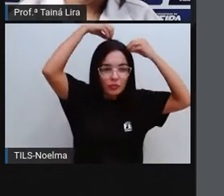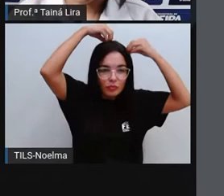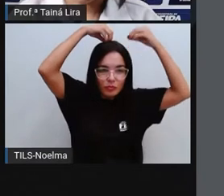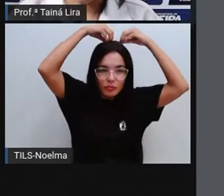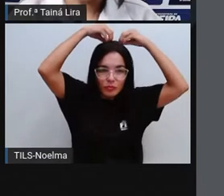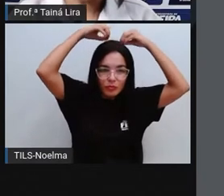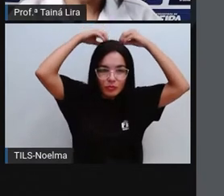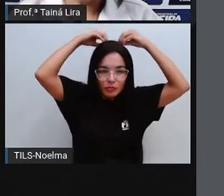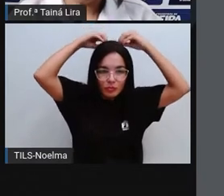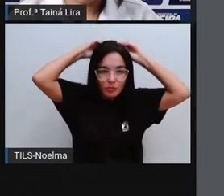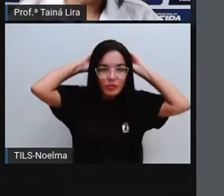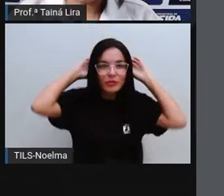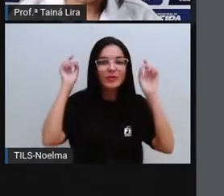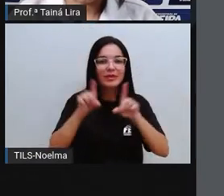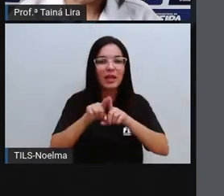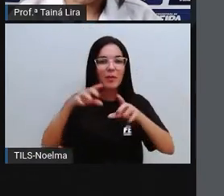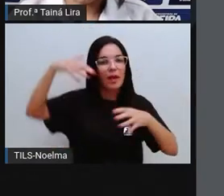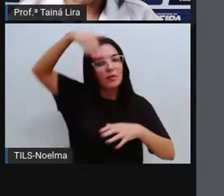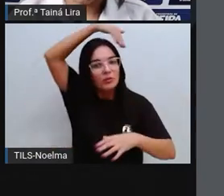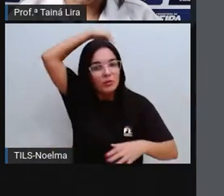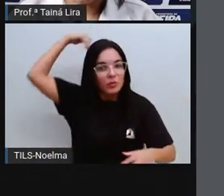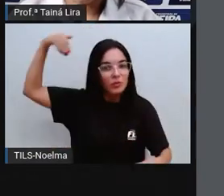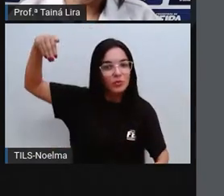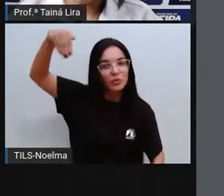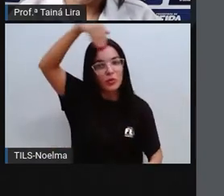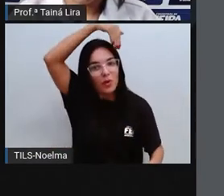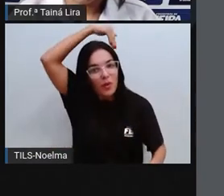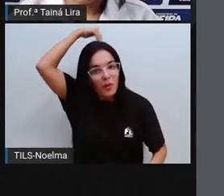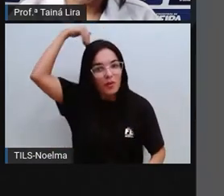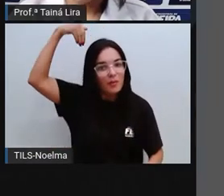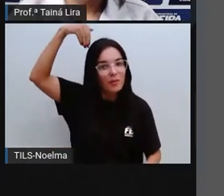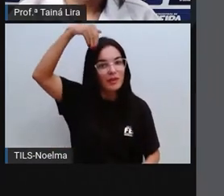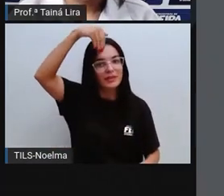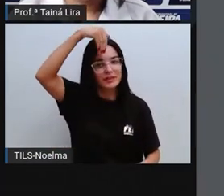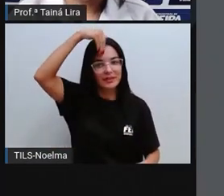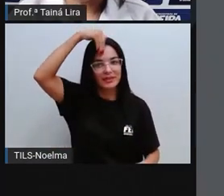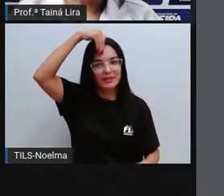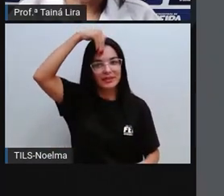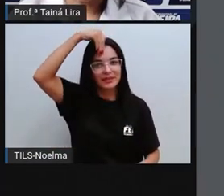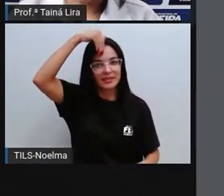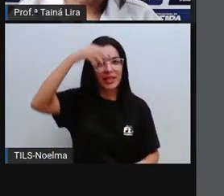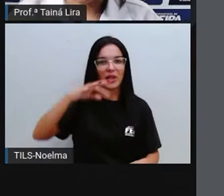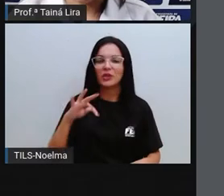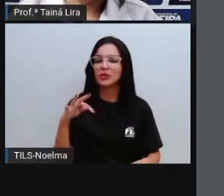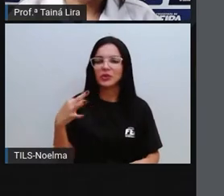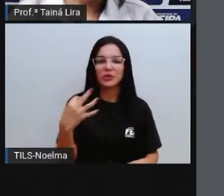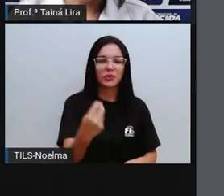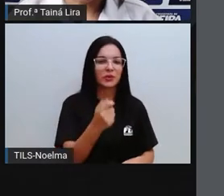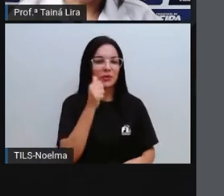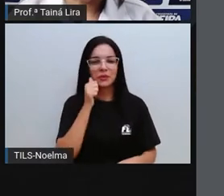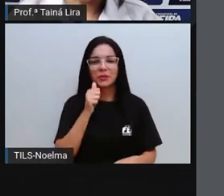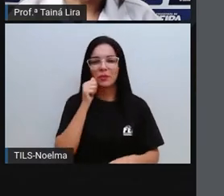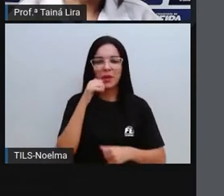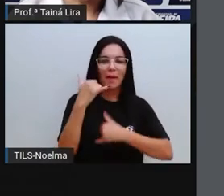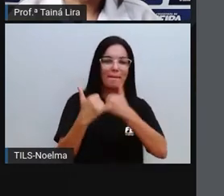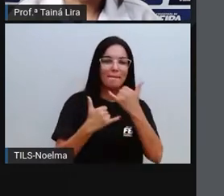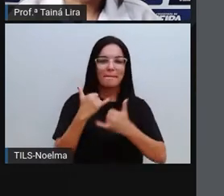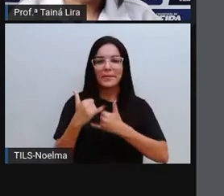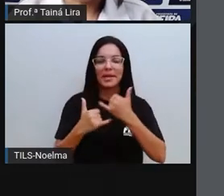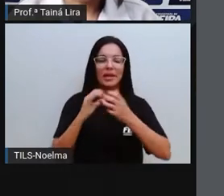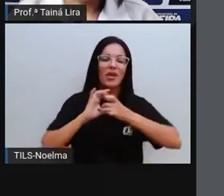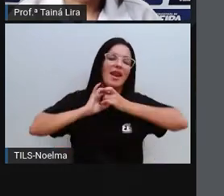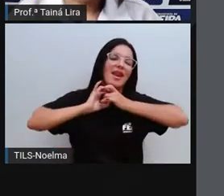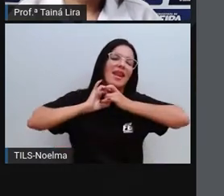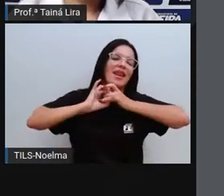sabe, conturbante. Olha lá. Todas as meninas brincando livres.